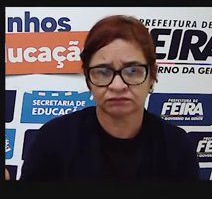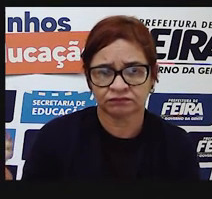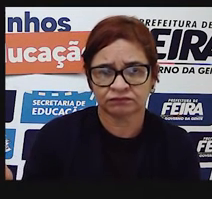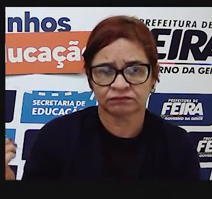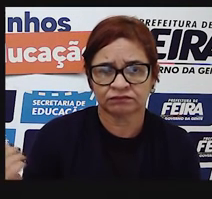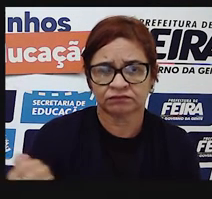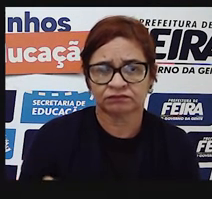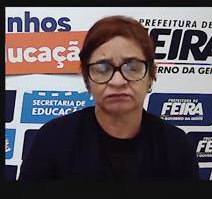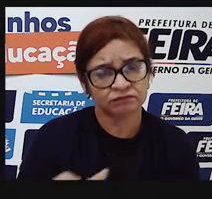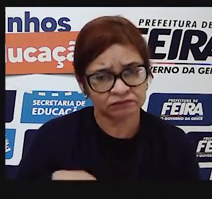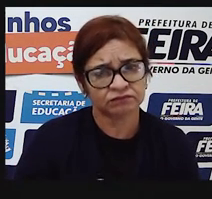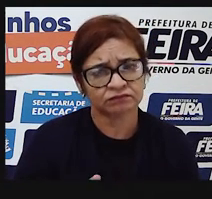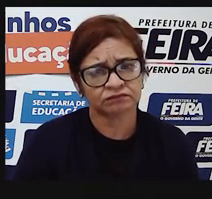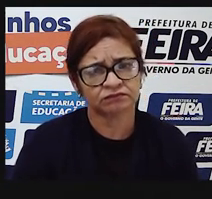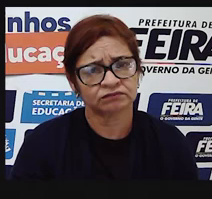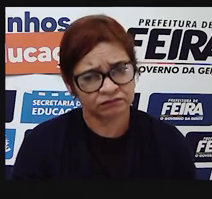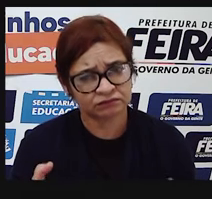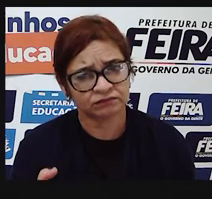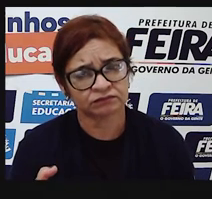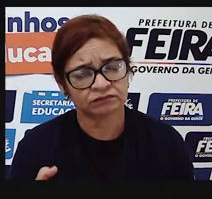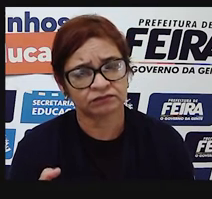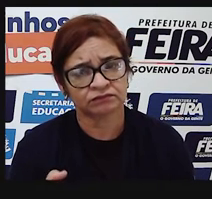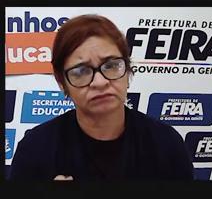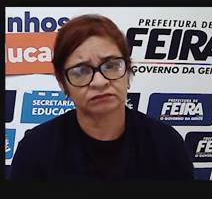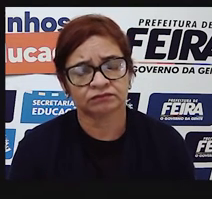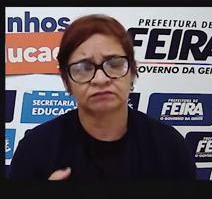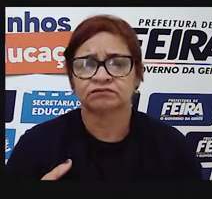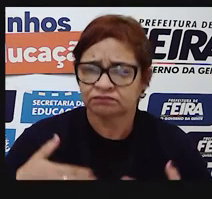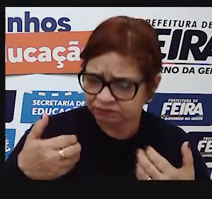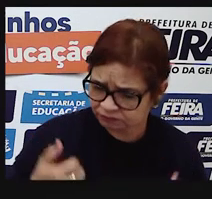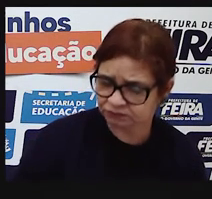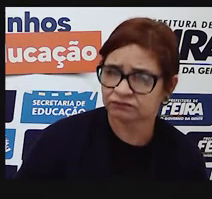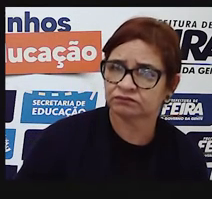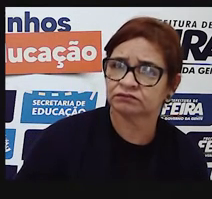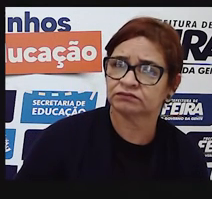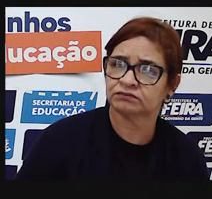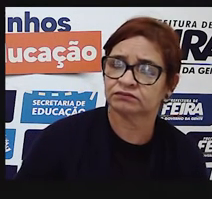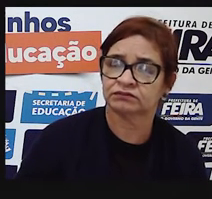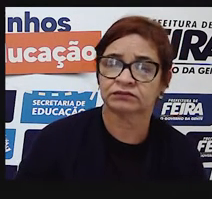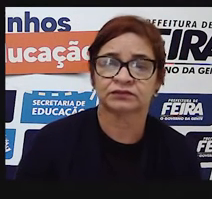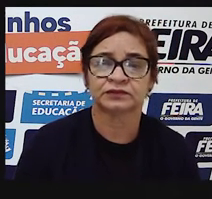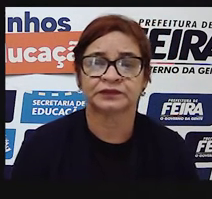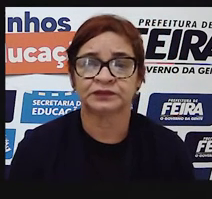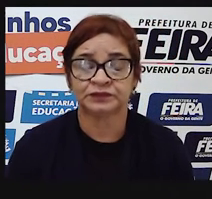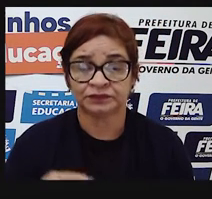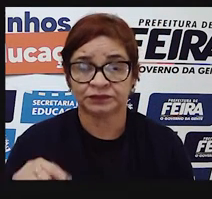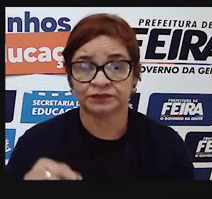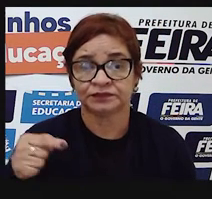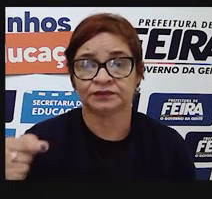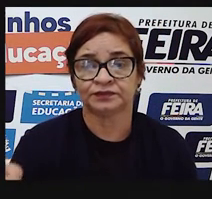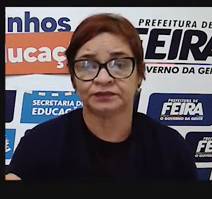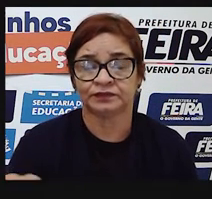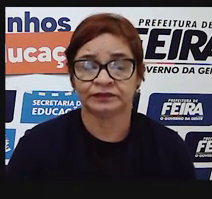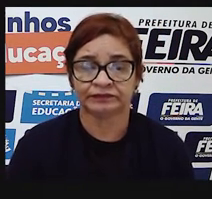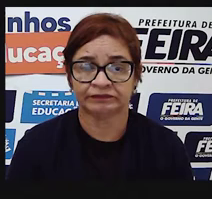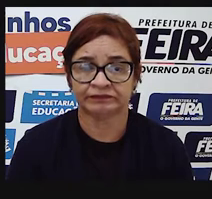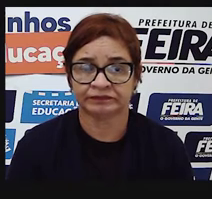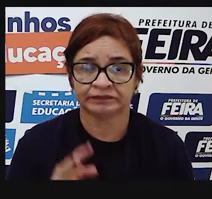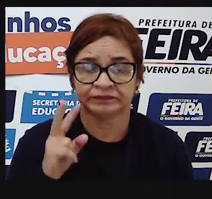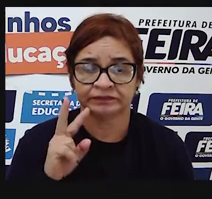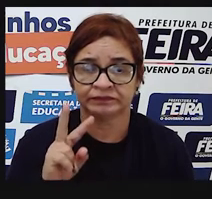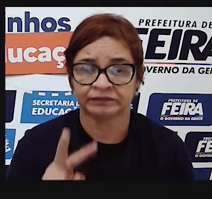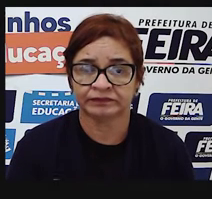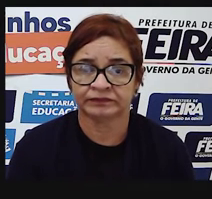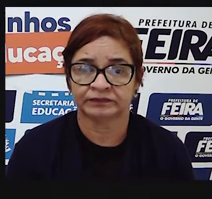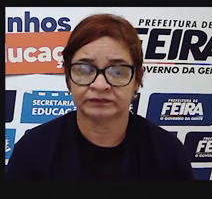por que não? Eu quero, agora é a minha vez. No quadro seguinte, aparece um símbolo